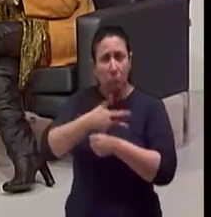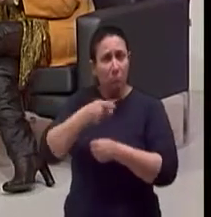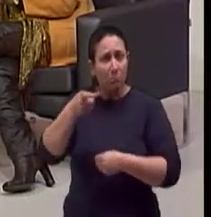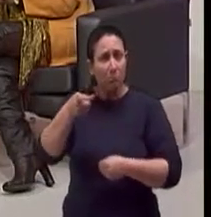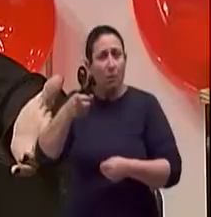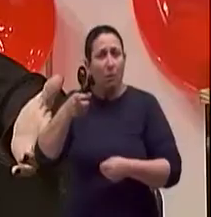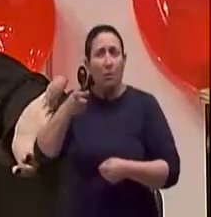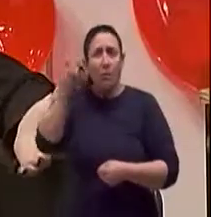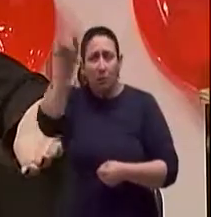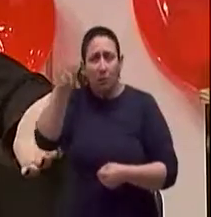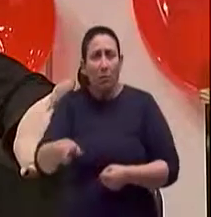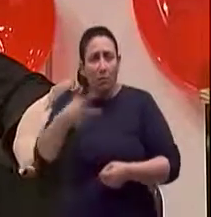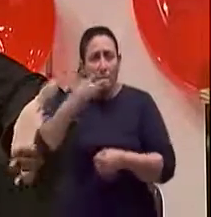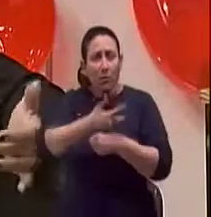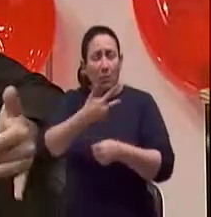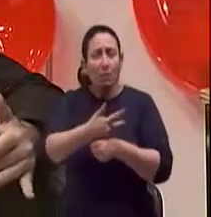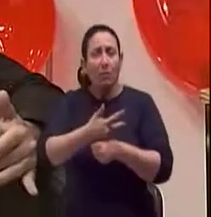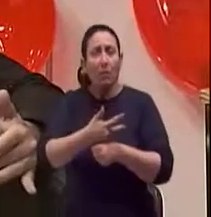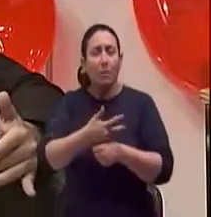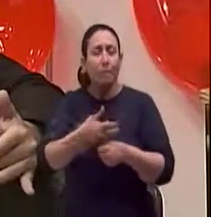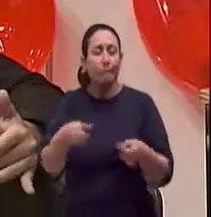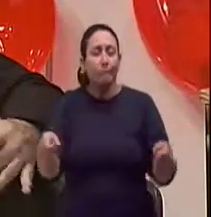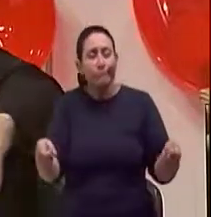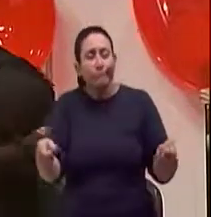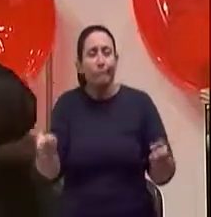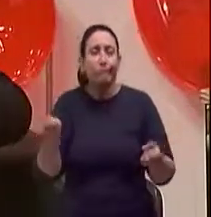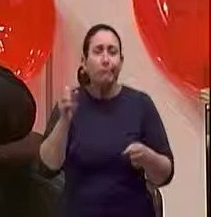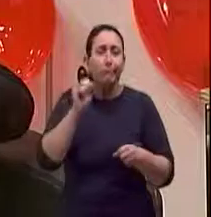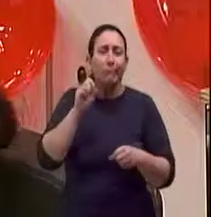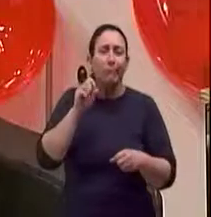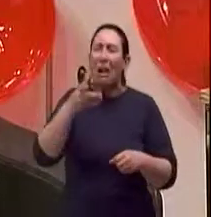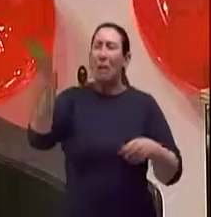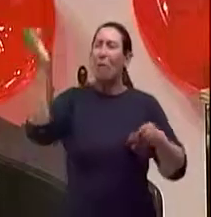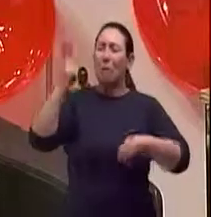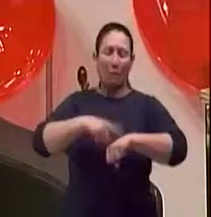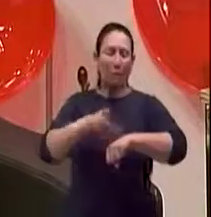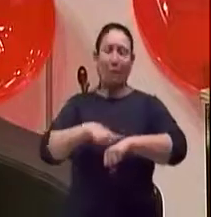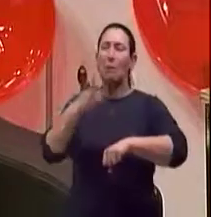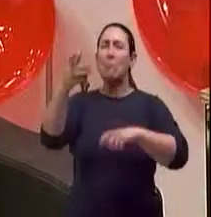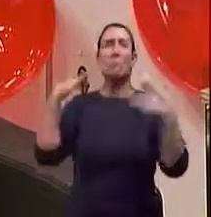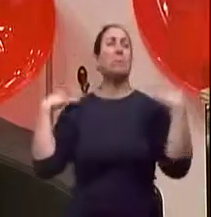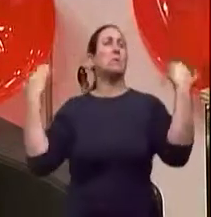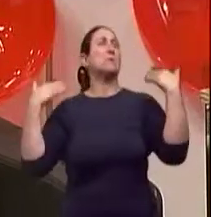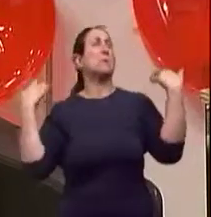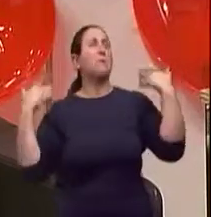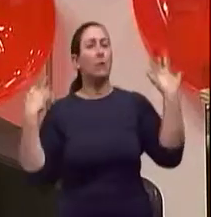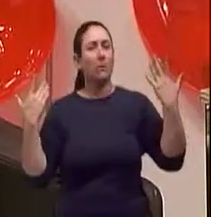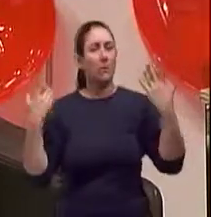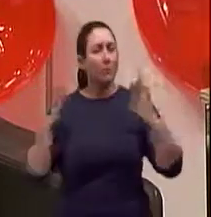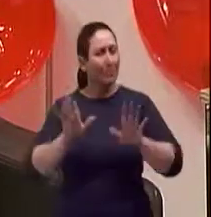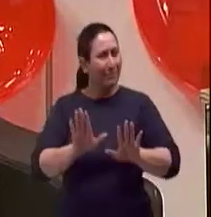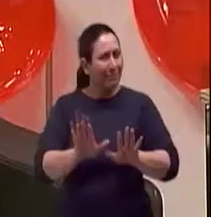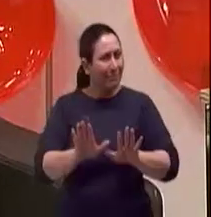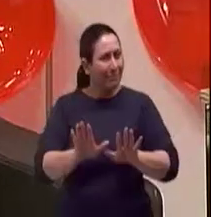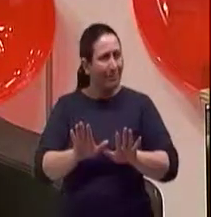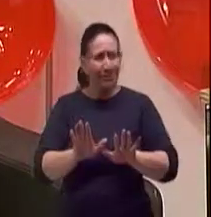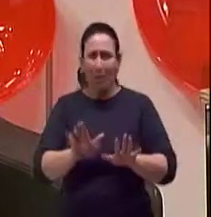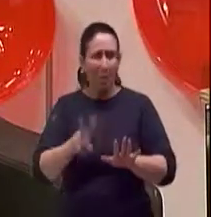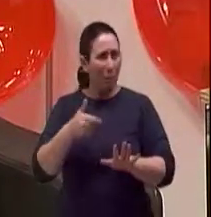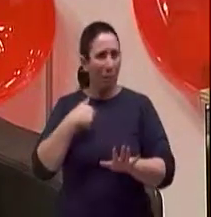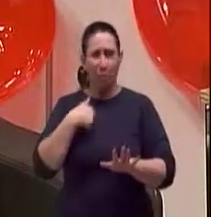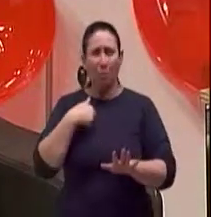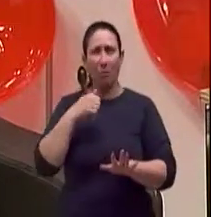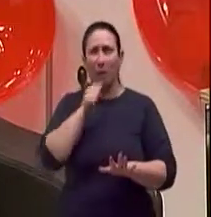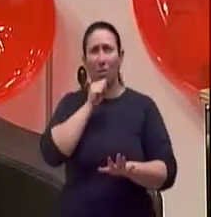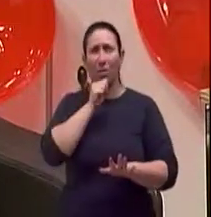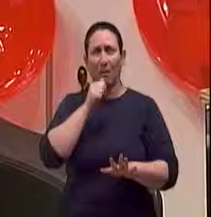vezes falam velho, sendo irônico, né, está lá querendo andar aquela hora, meio dia. Ai, tu para e pensa assim, eu ainda não cheguei lá no